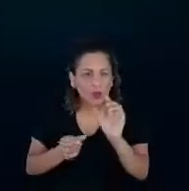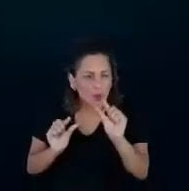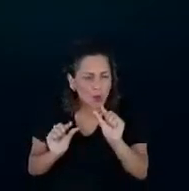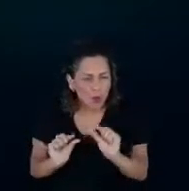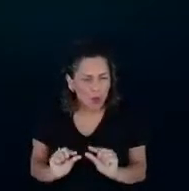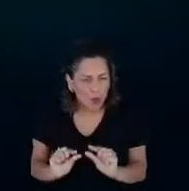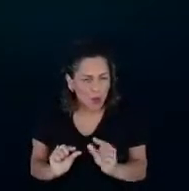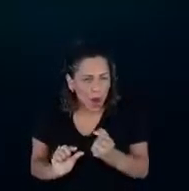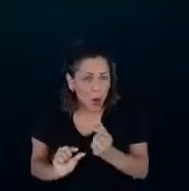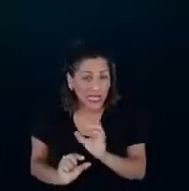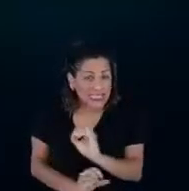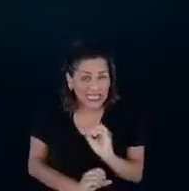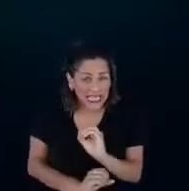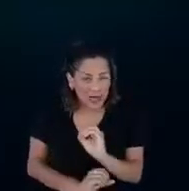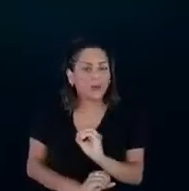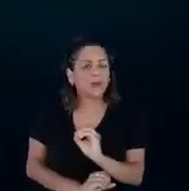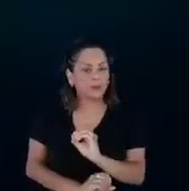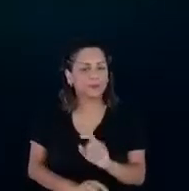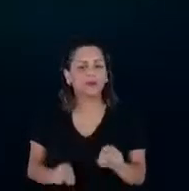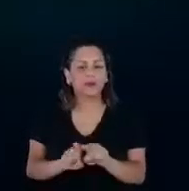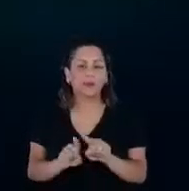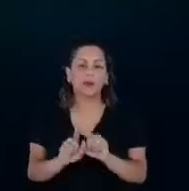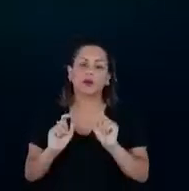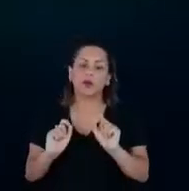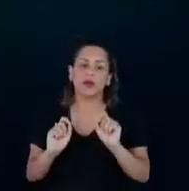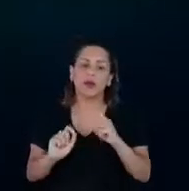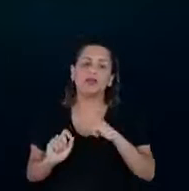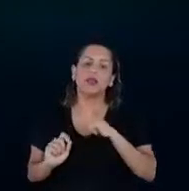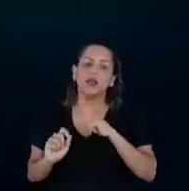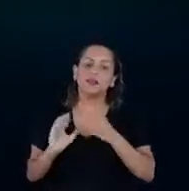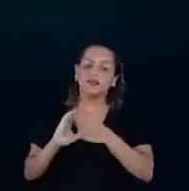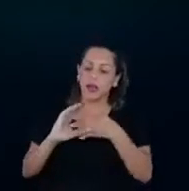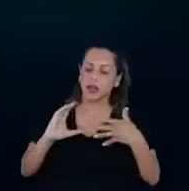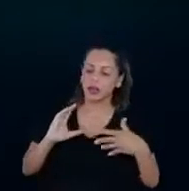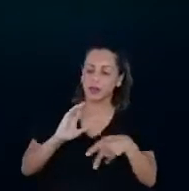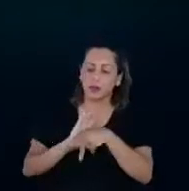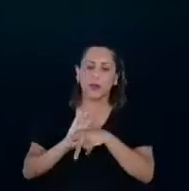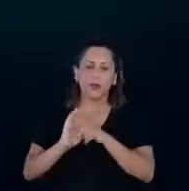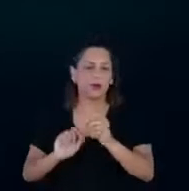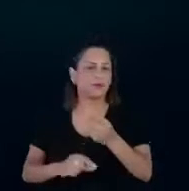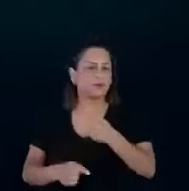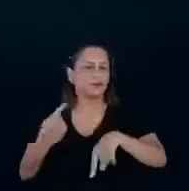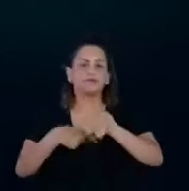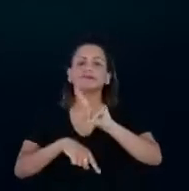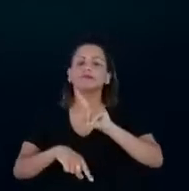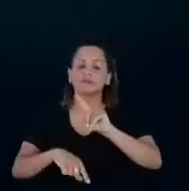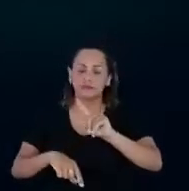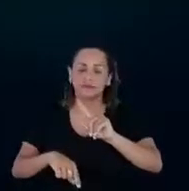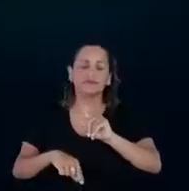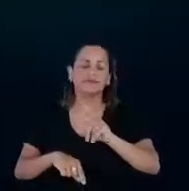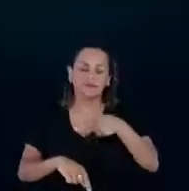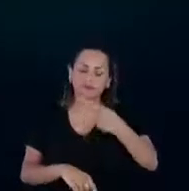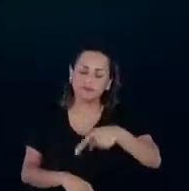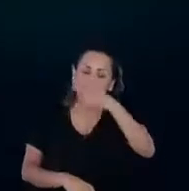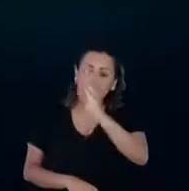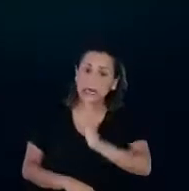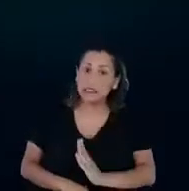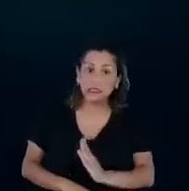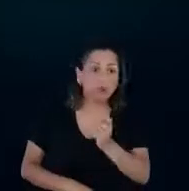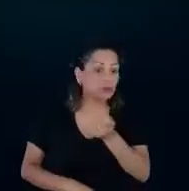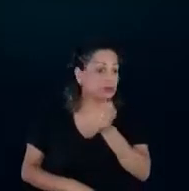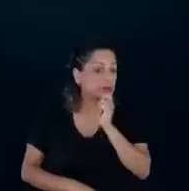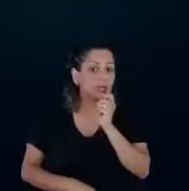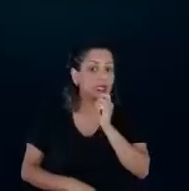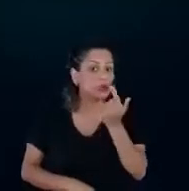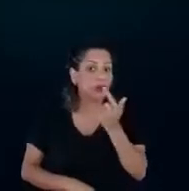e ali tem também uma característica extremamente inovadora, dado que o próprio Brasil ainda não tem um mercado consolidado para